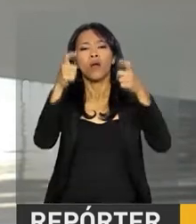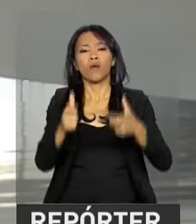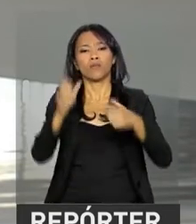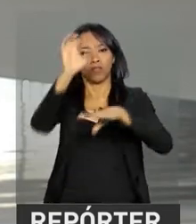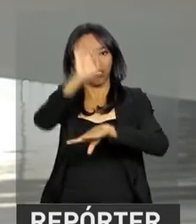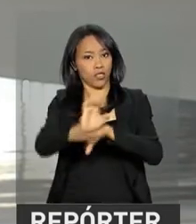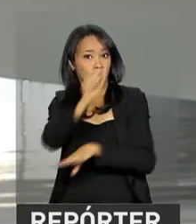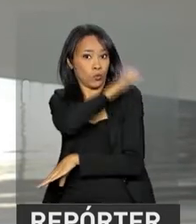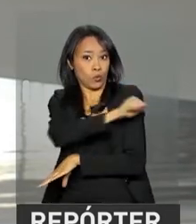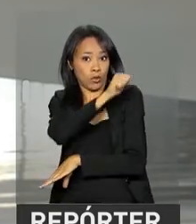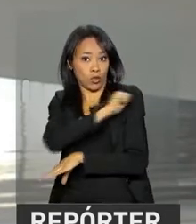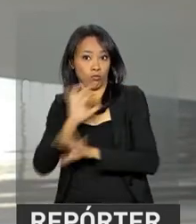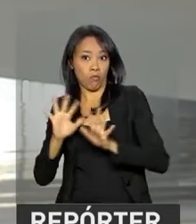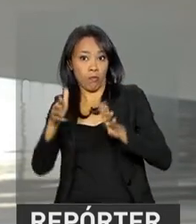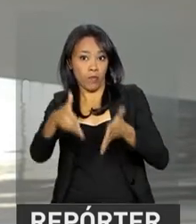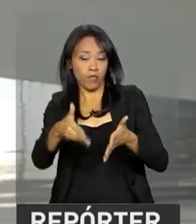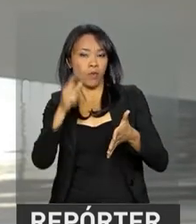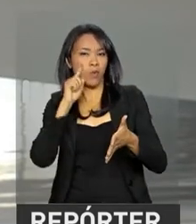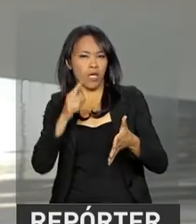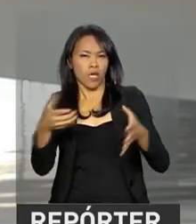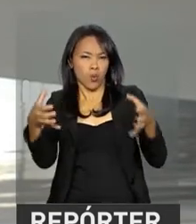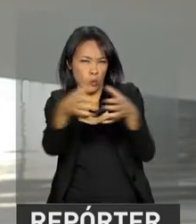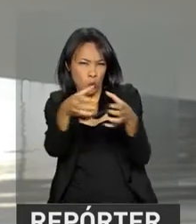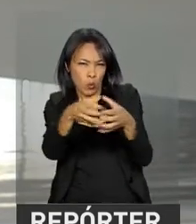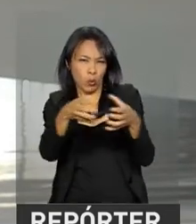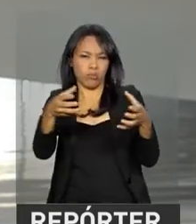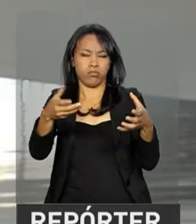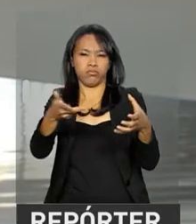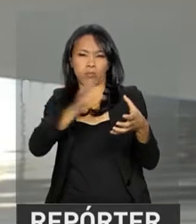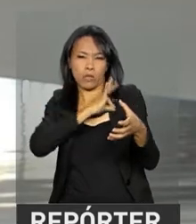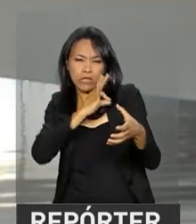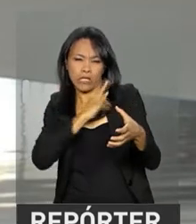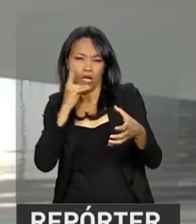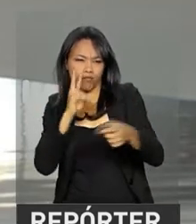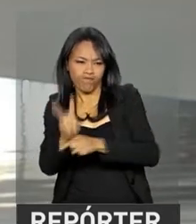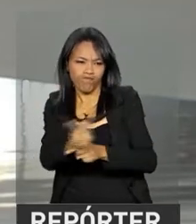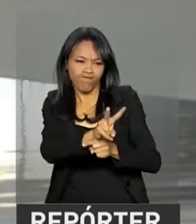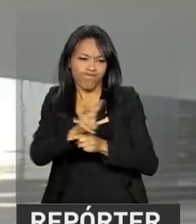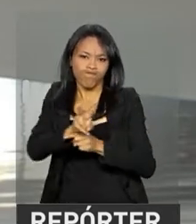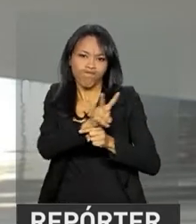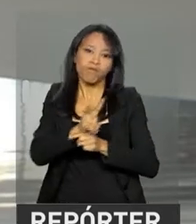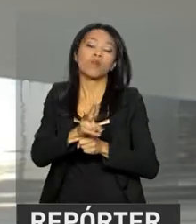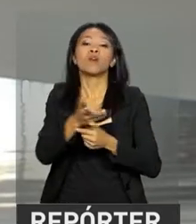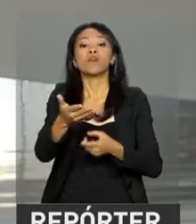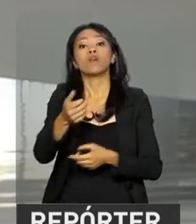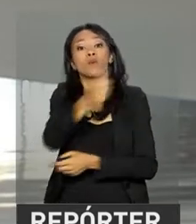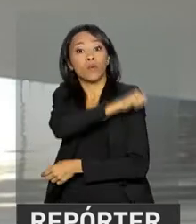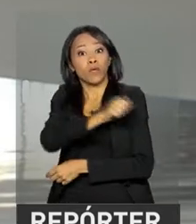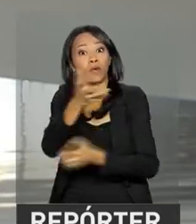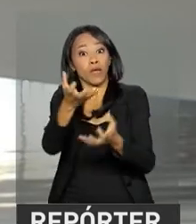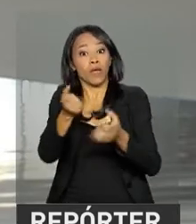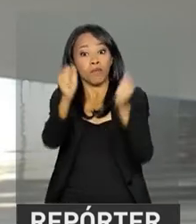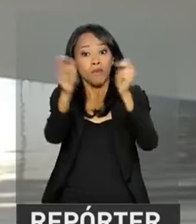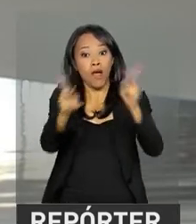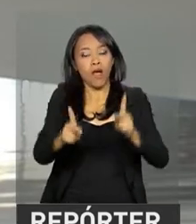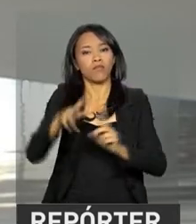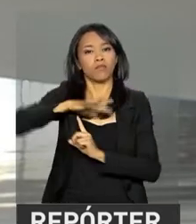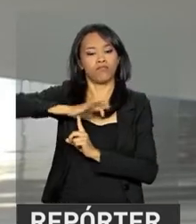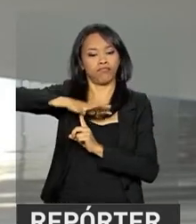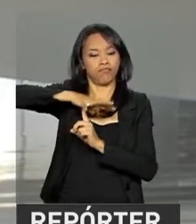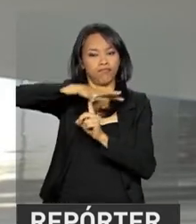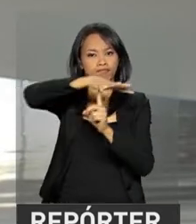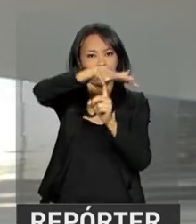Janeiro, que é essa operação, Rio quer segurança e paz. Ele fez um sobrevoo pela região de